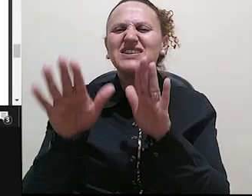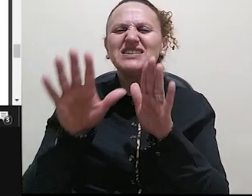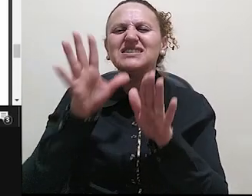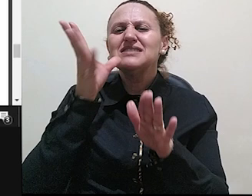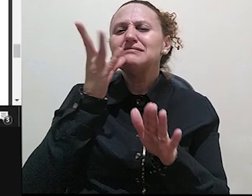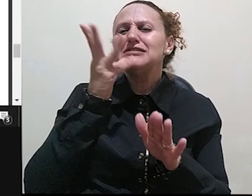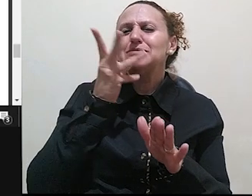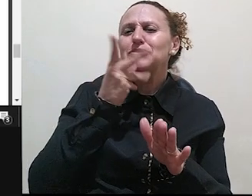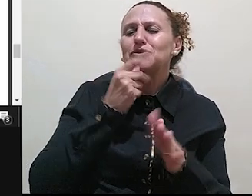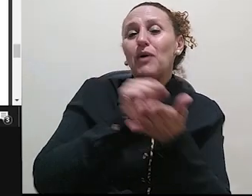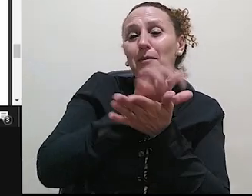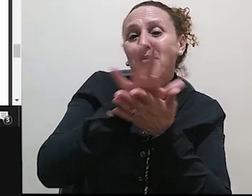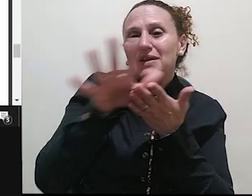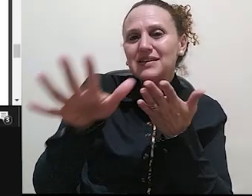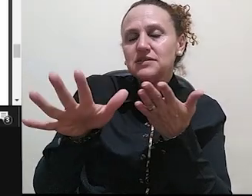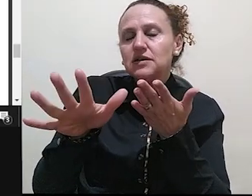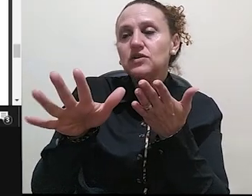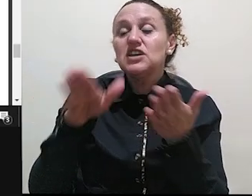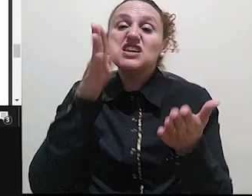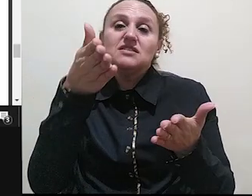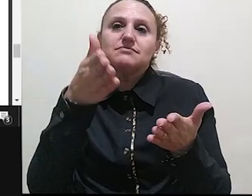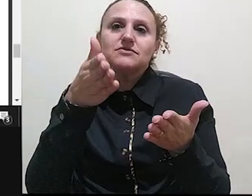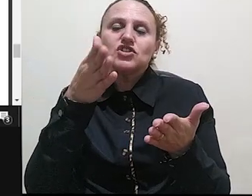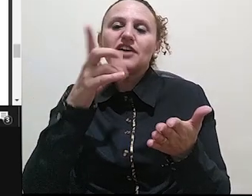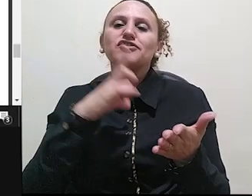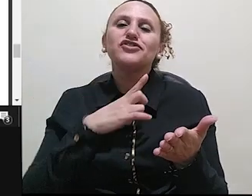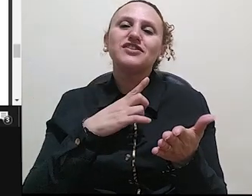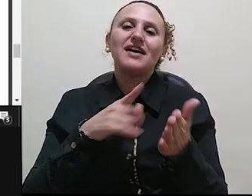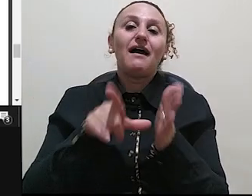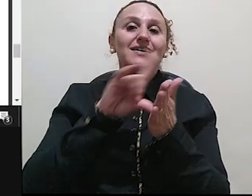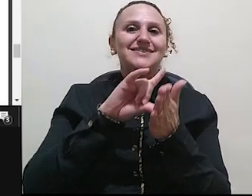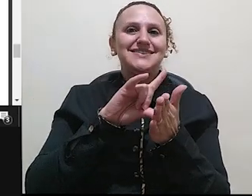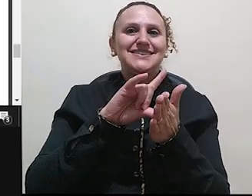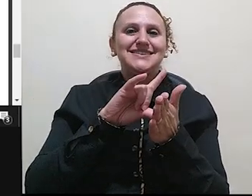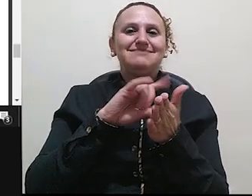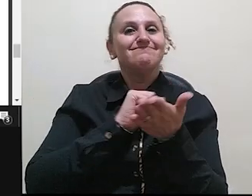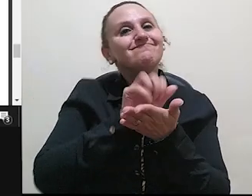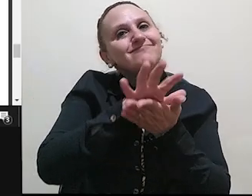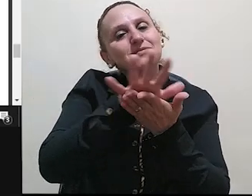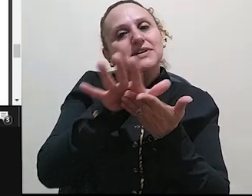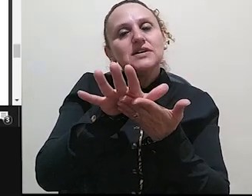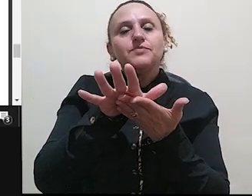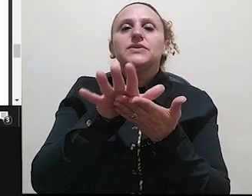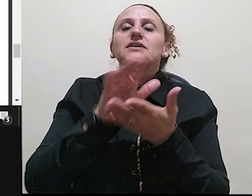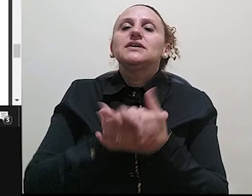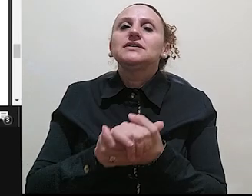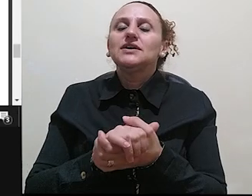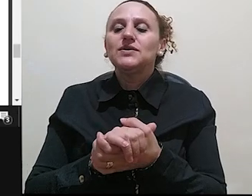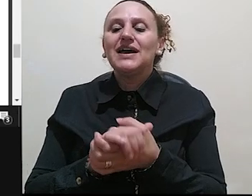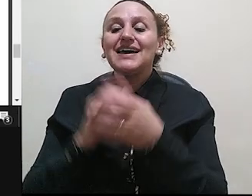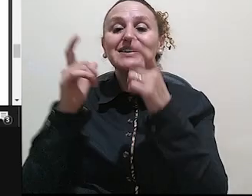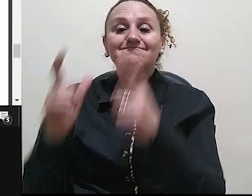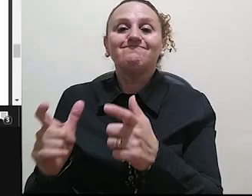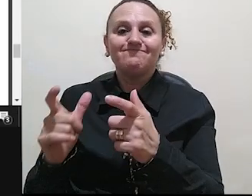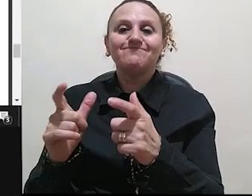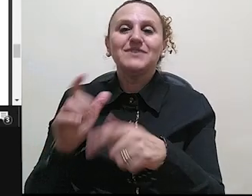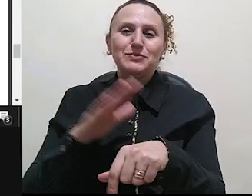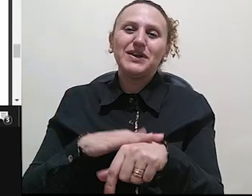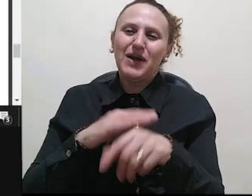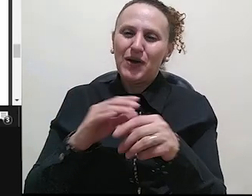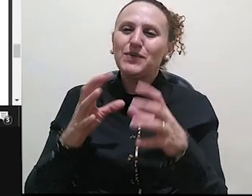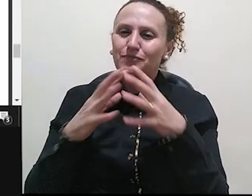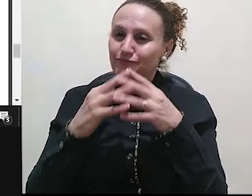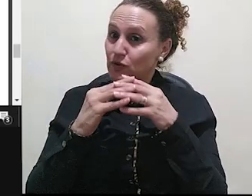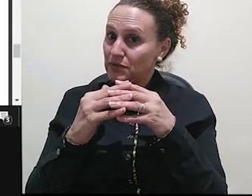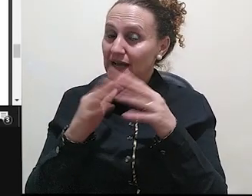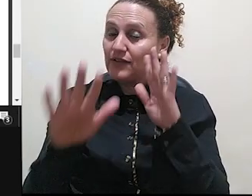saiu uma publicação antes, né? Então, essa marcação temporal, às vezes, é ruim nesse sentido. E aí, ele vai falar, pode